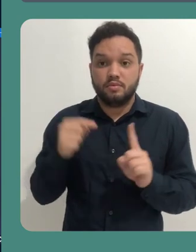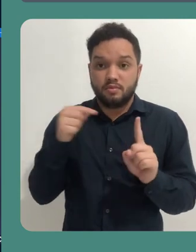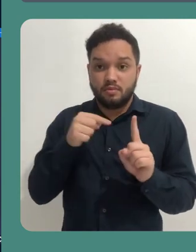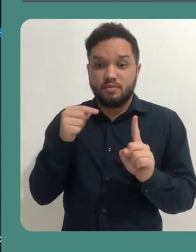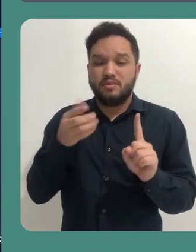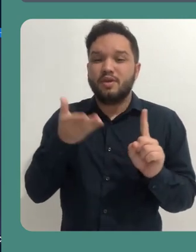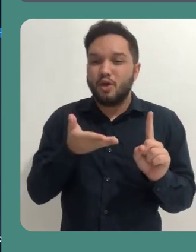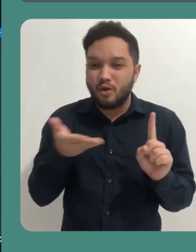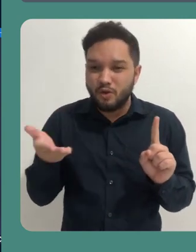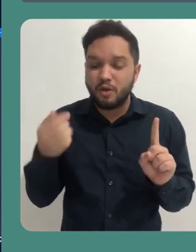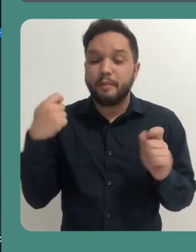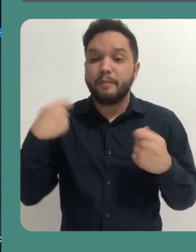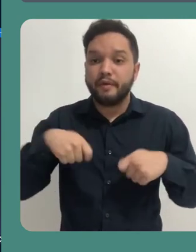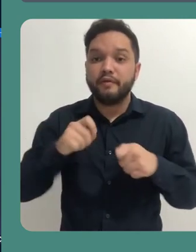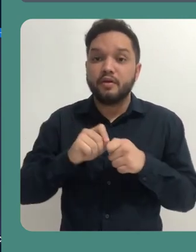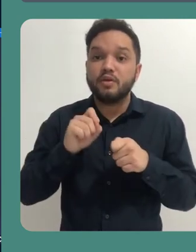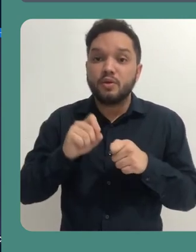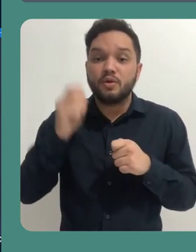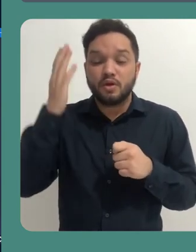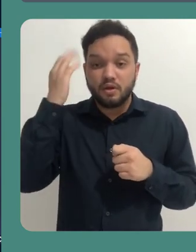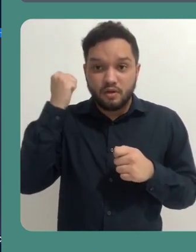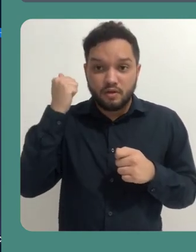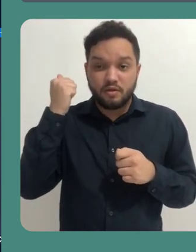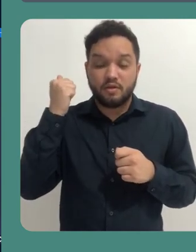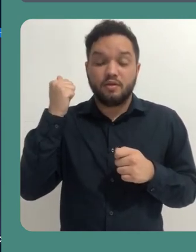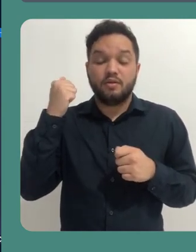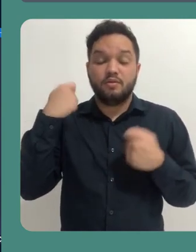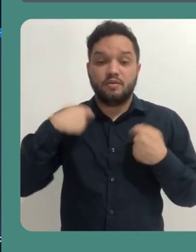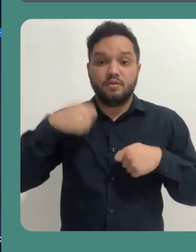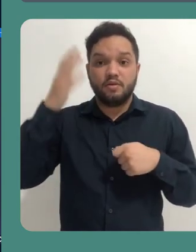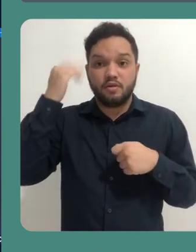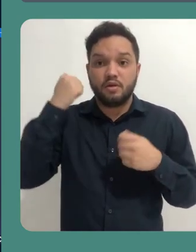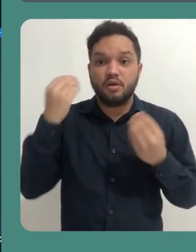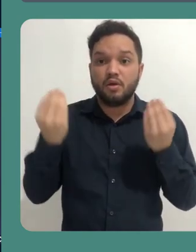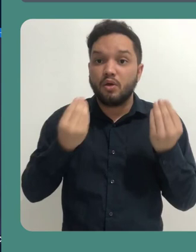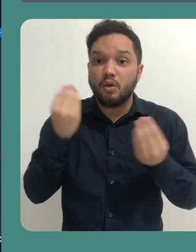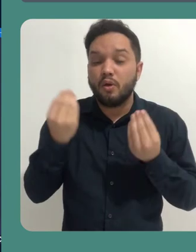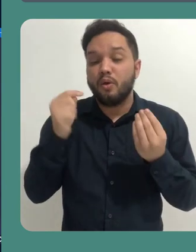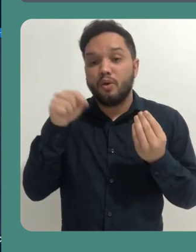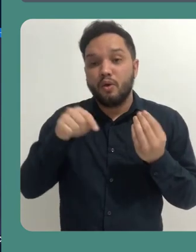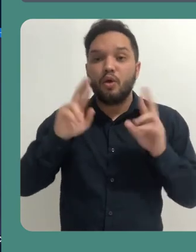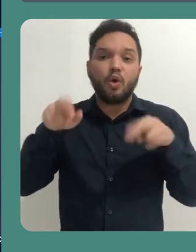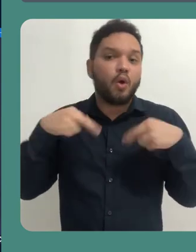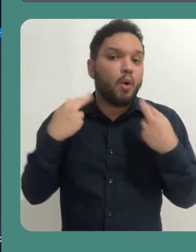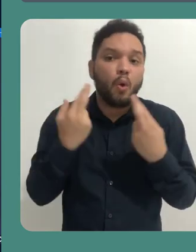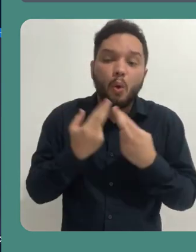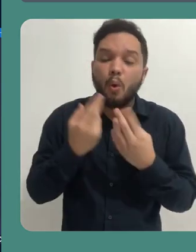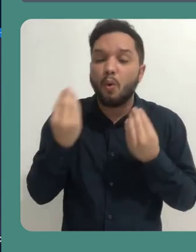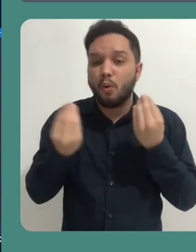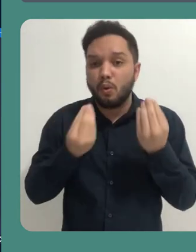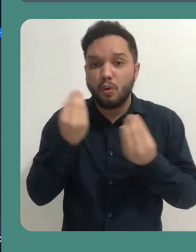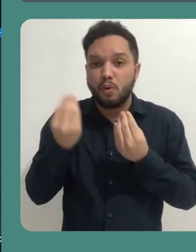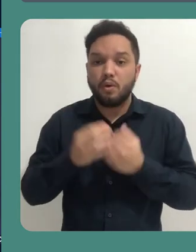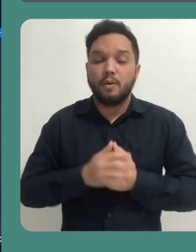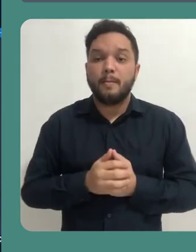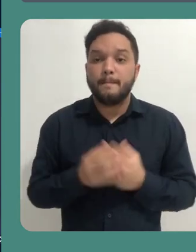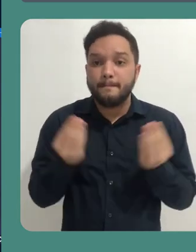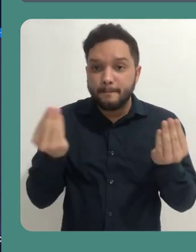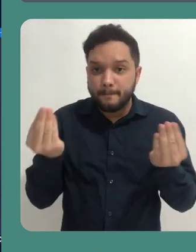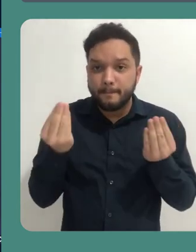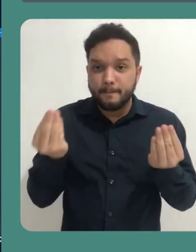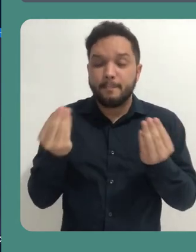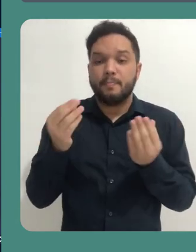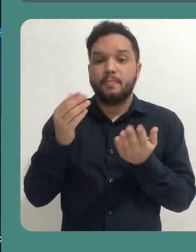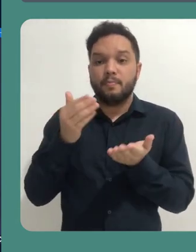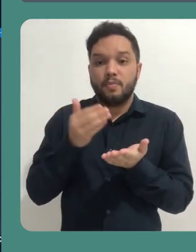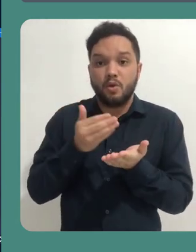reunião vai acontecer a fim de iniciar a transmissão do compartilhamento da sua webcam, que se